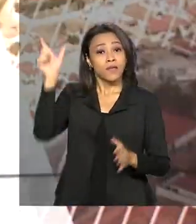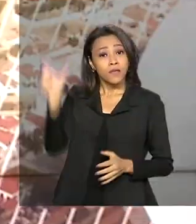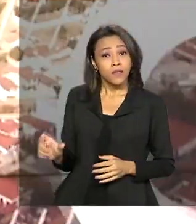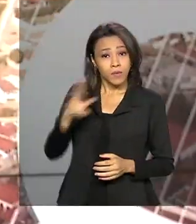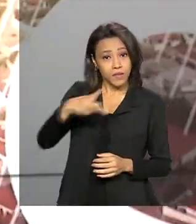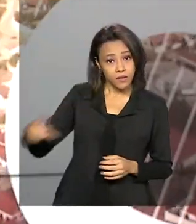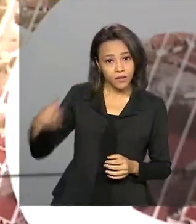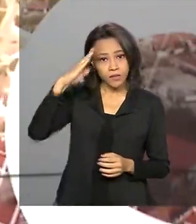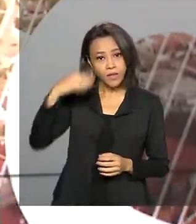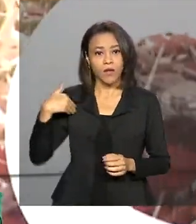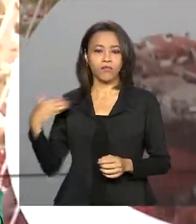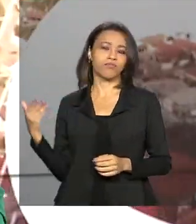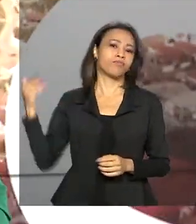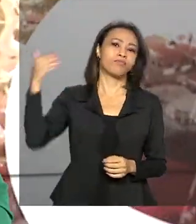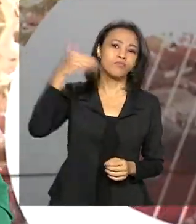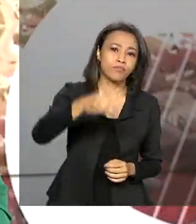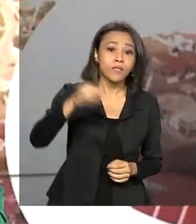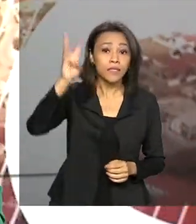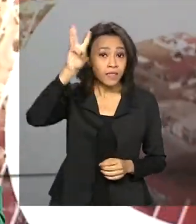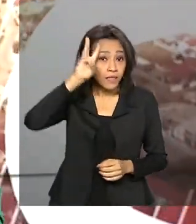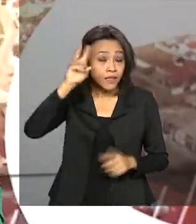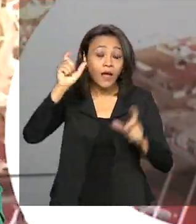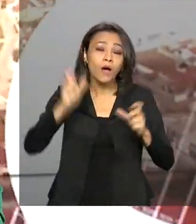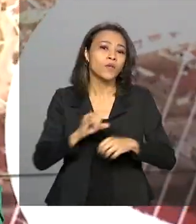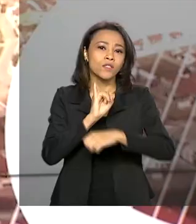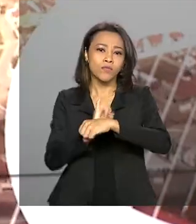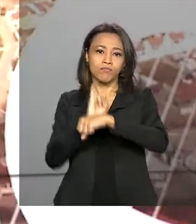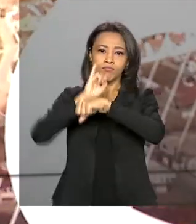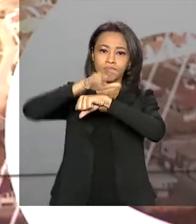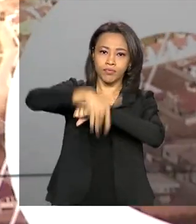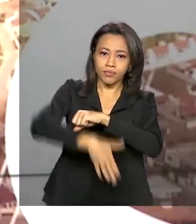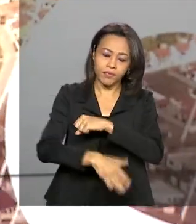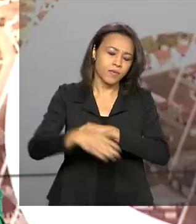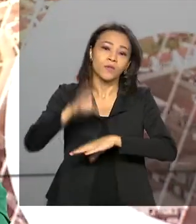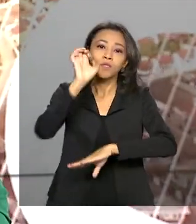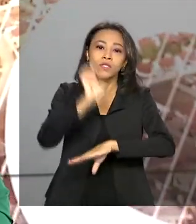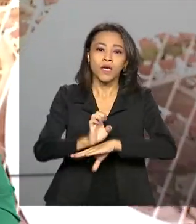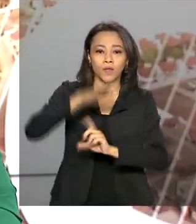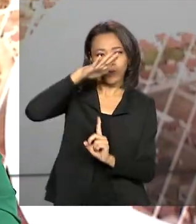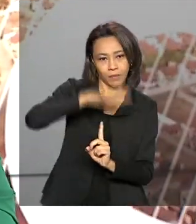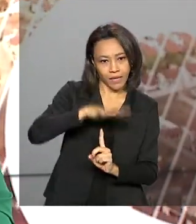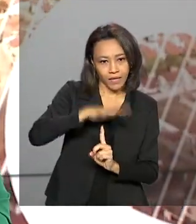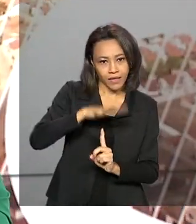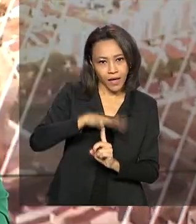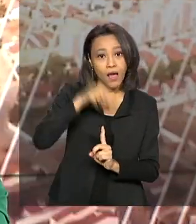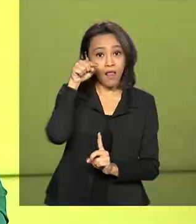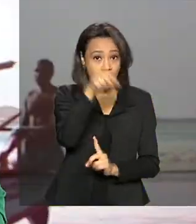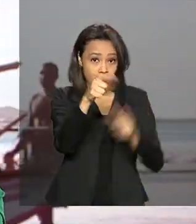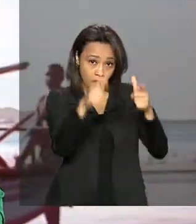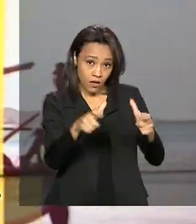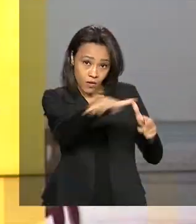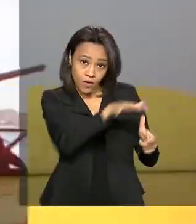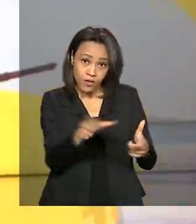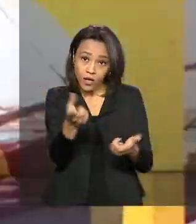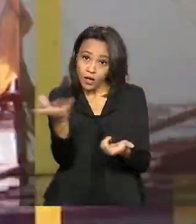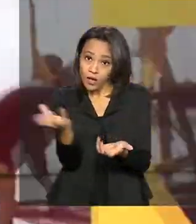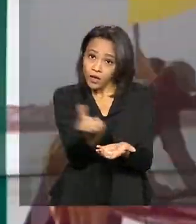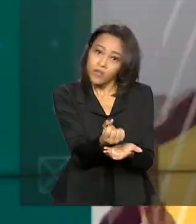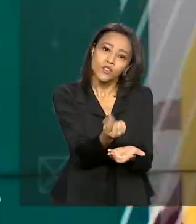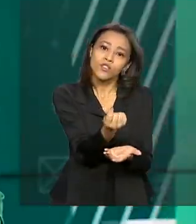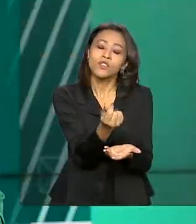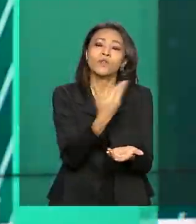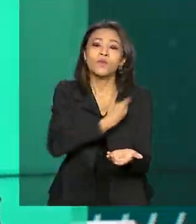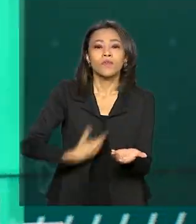esteve nesta quinta-feira em Foz do Iguaçu, no Paraná. A região está recebendo investimentos do governo federal para movimentar o